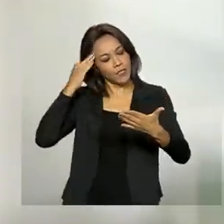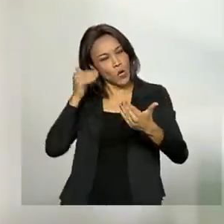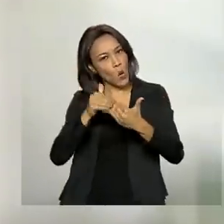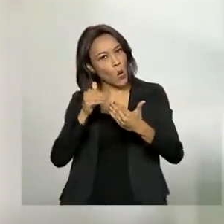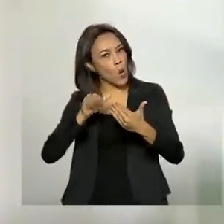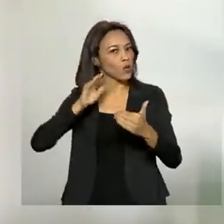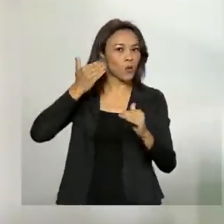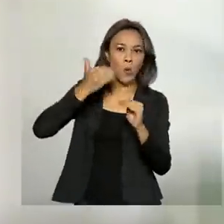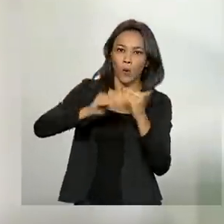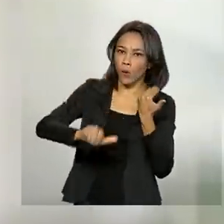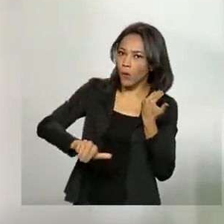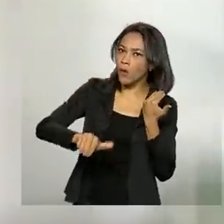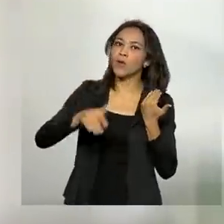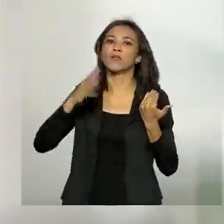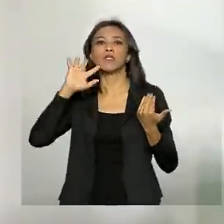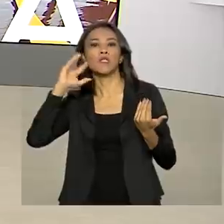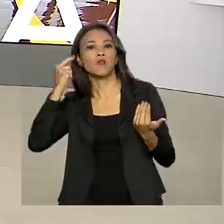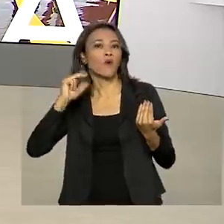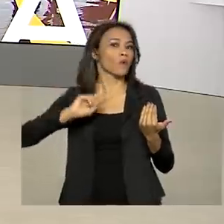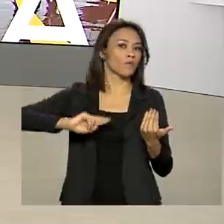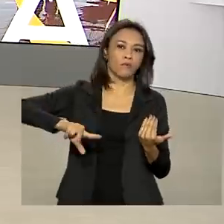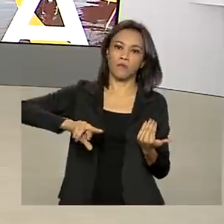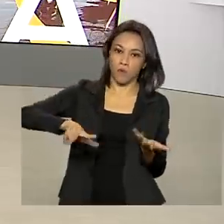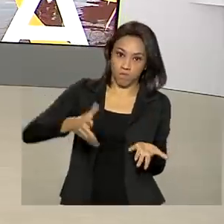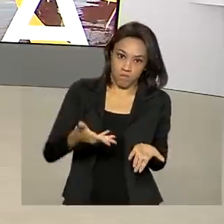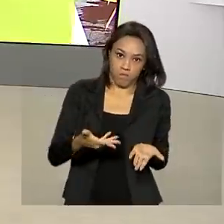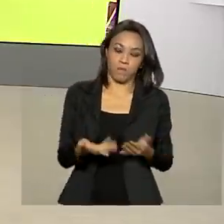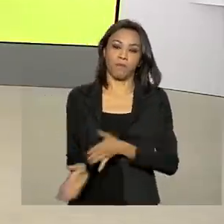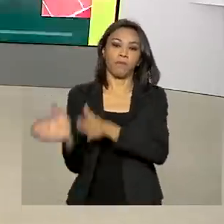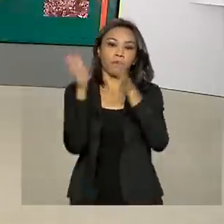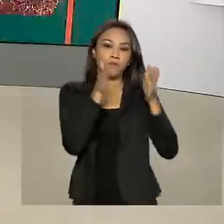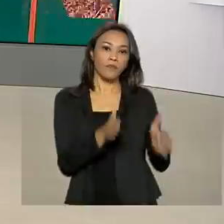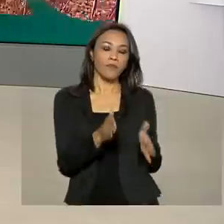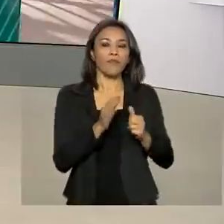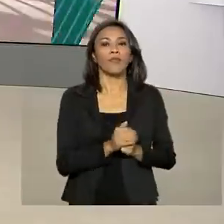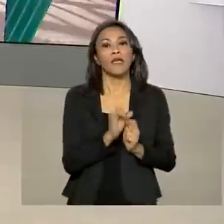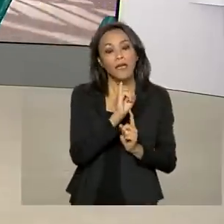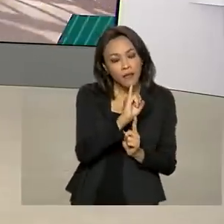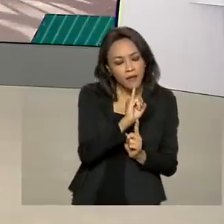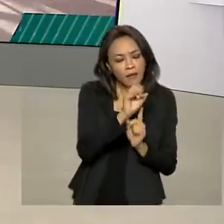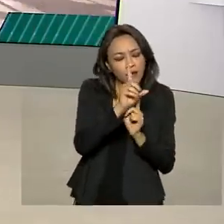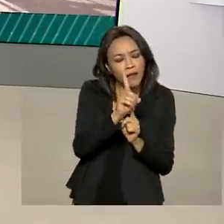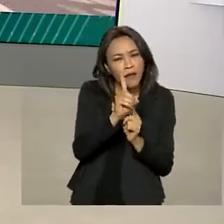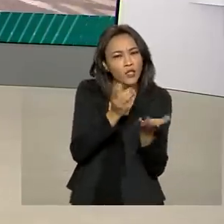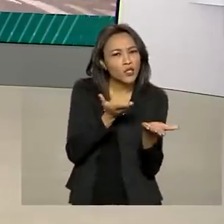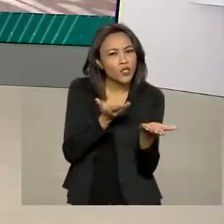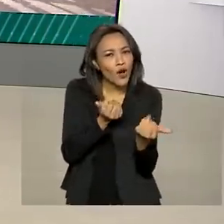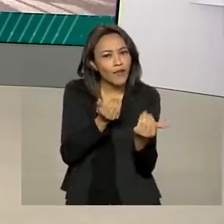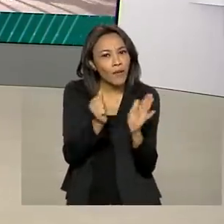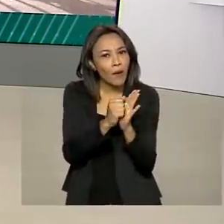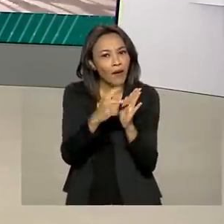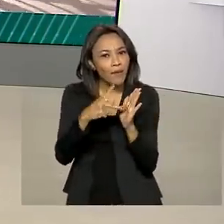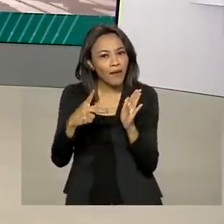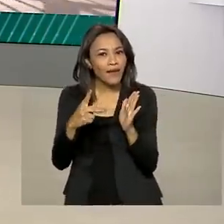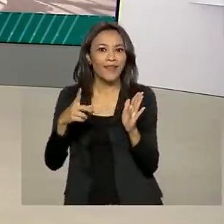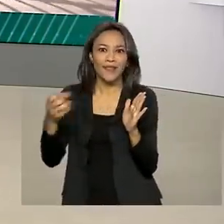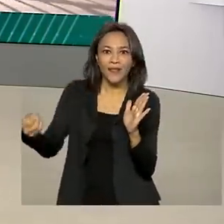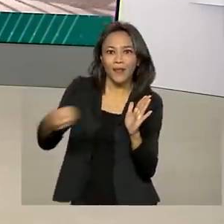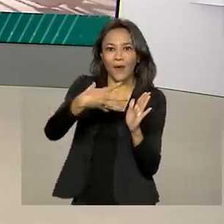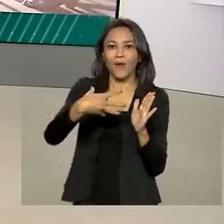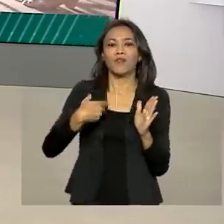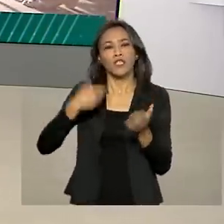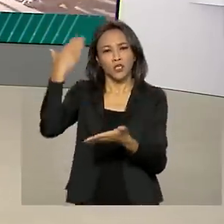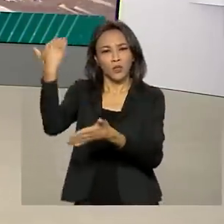né? Se foi resolvida, se não foi resolvida. O ID Jovem ganhou uma nova versão. Agora, além de descontos